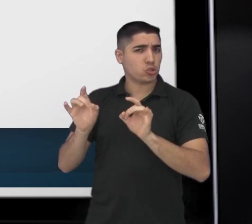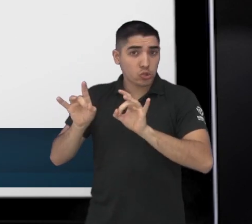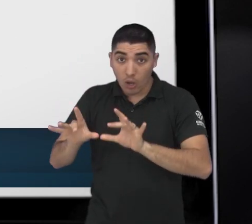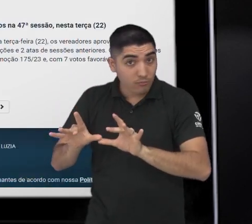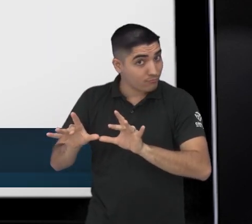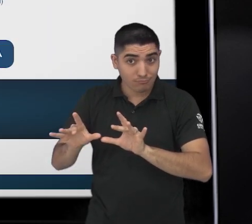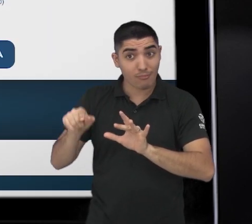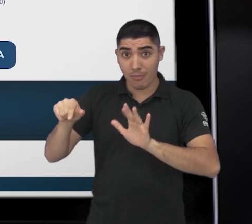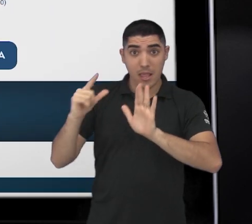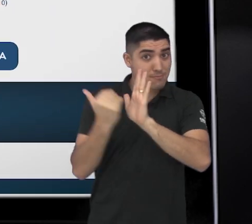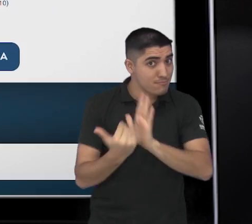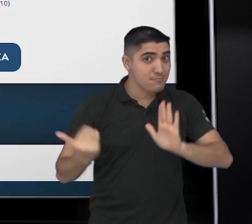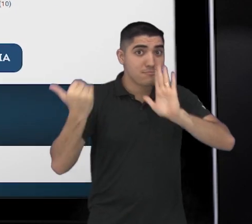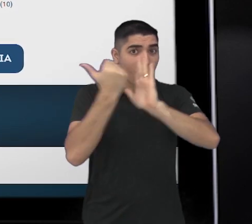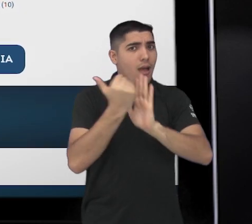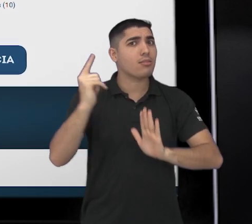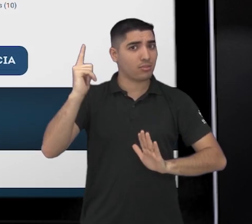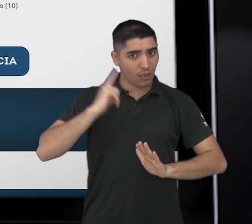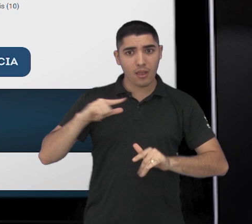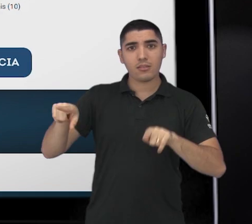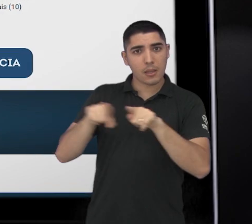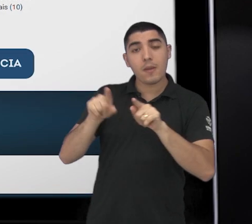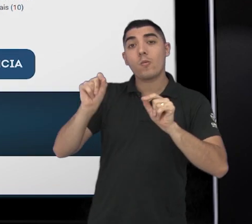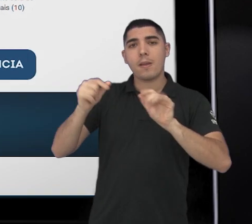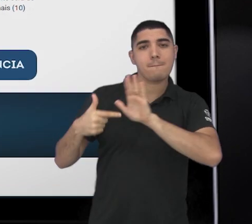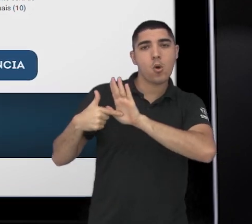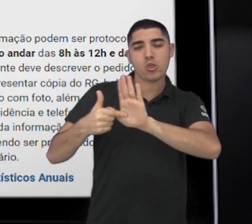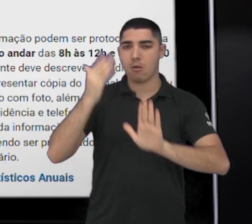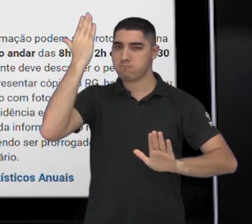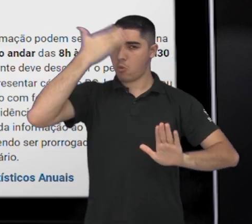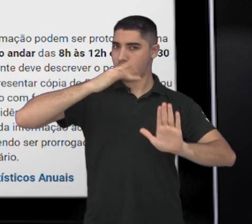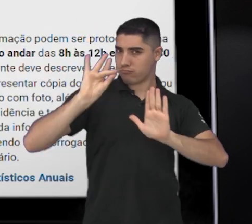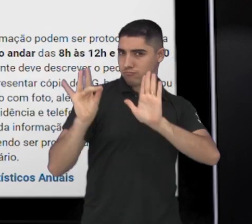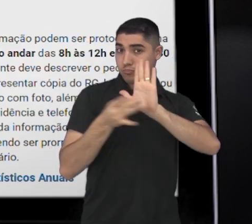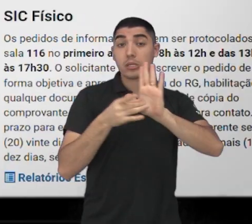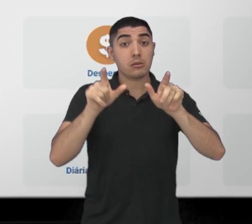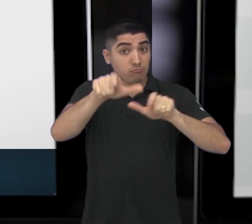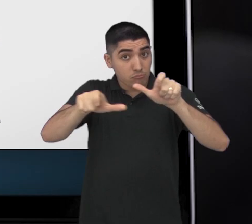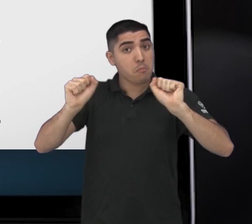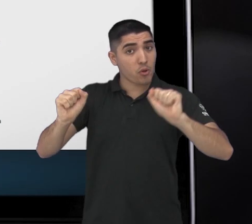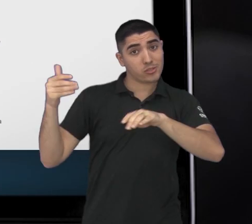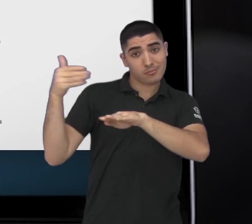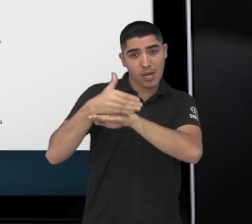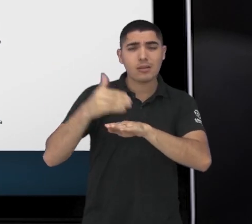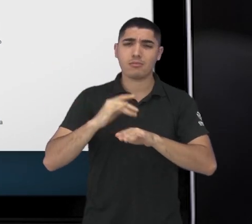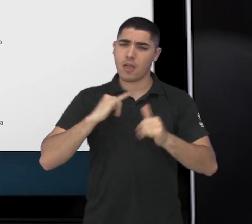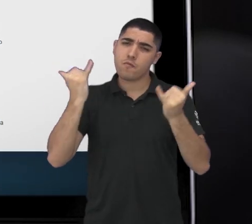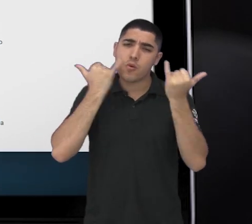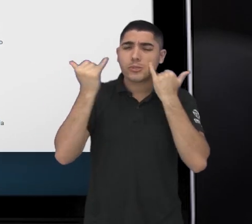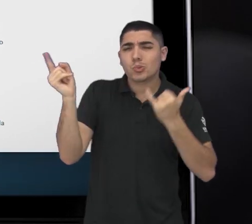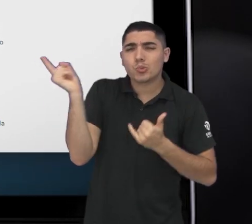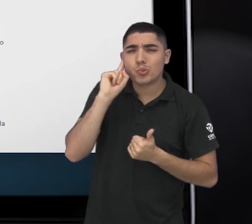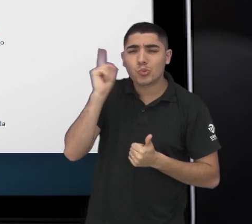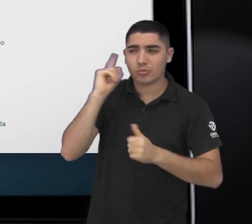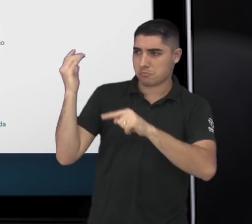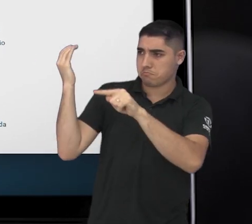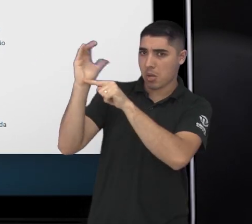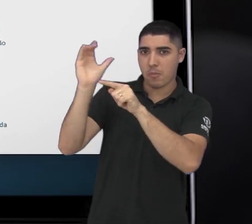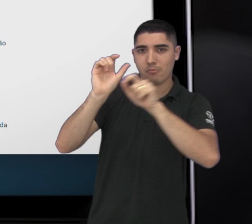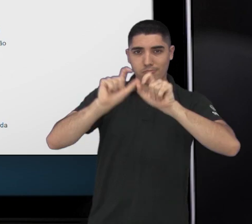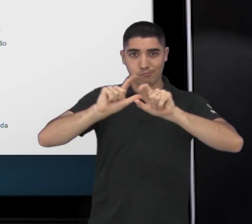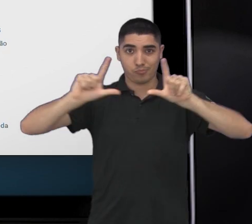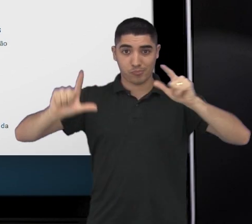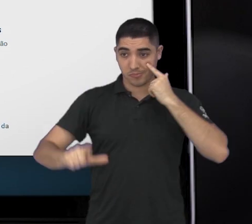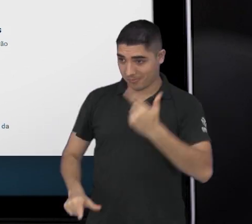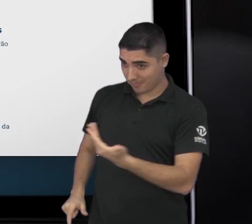Legislativo, o nosso site também é um canal de transparência e participação. Além de notícias diárias que ficam em destaque